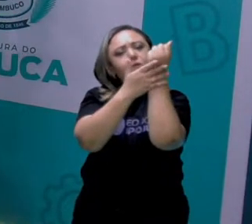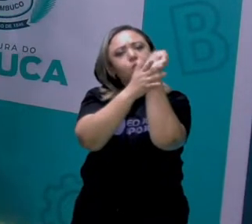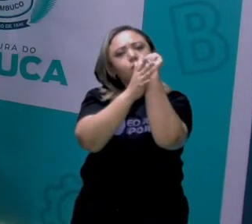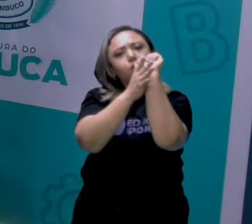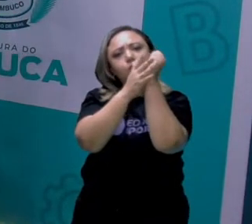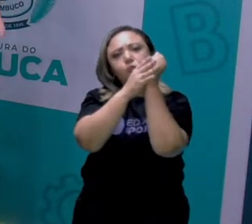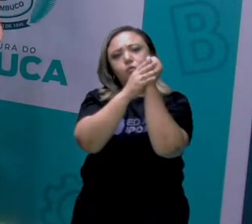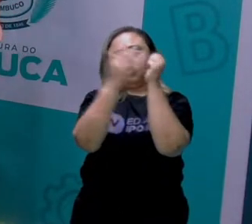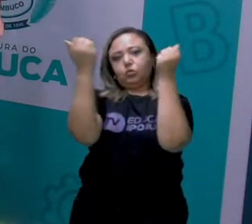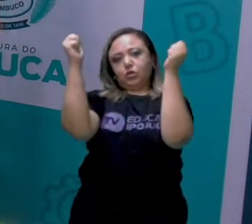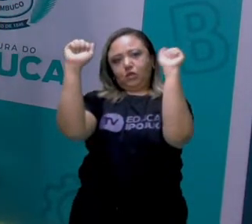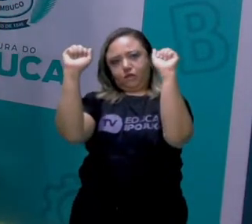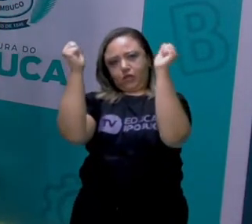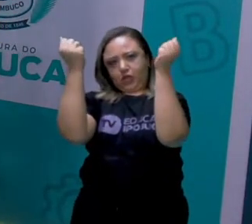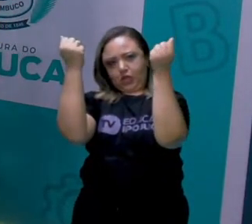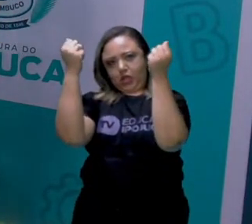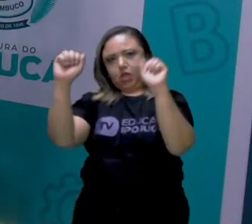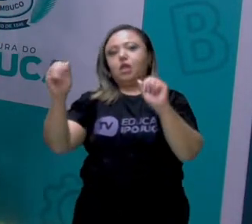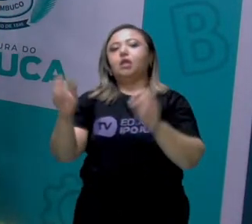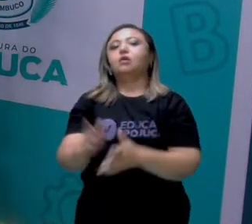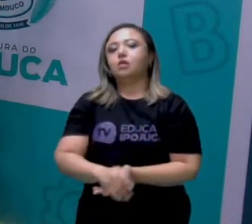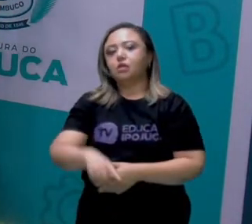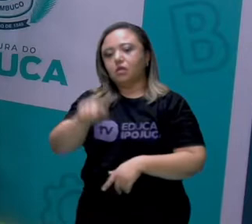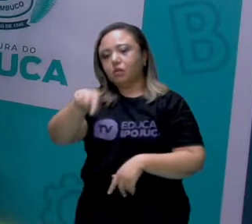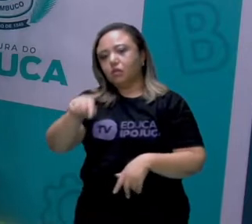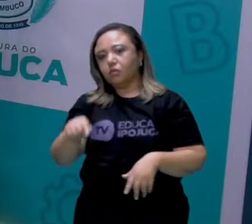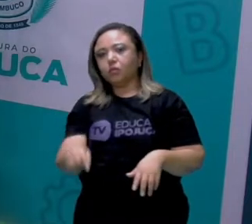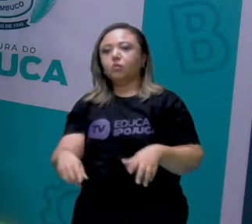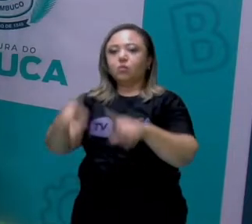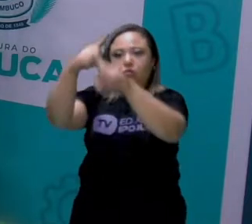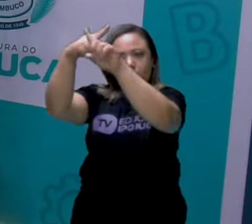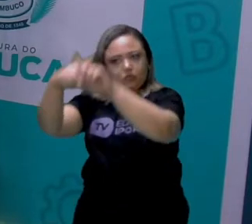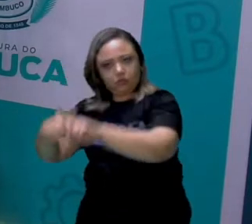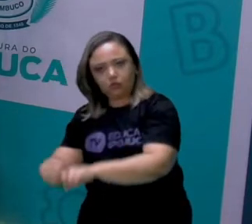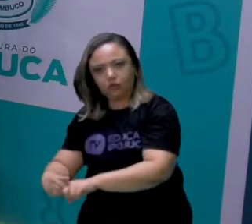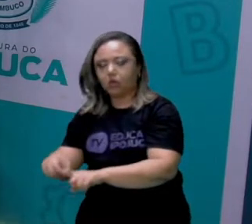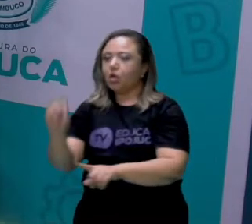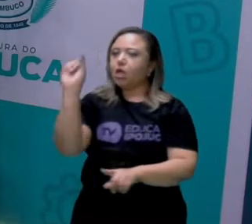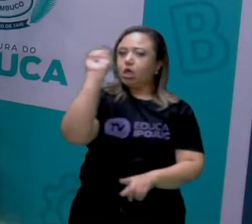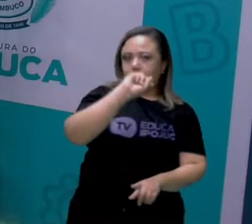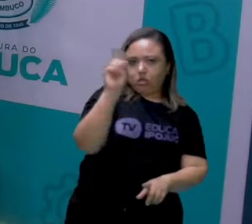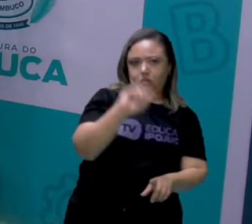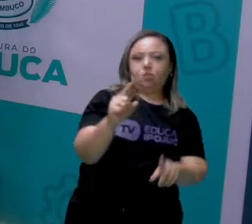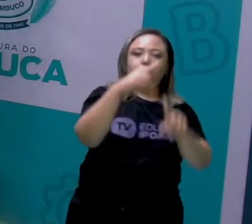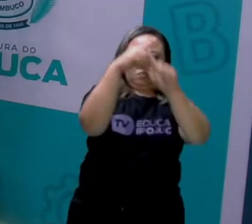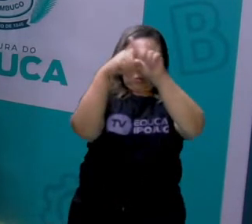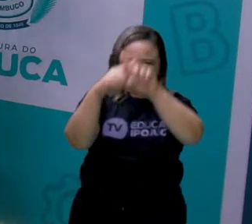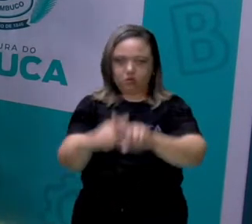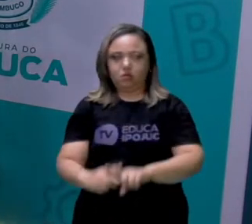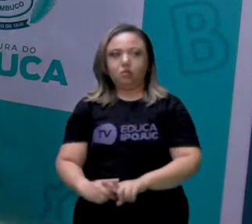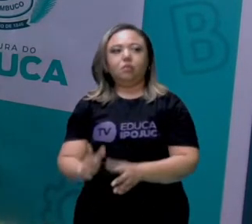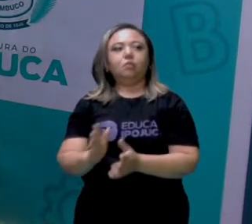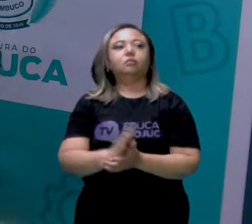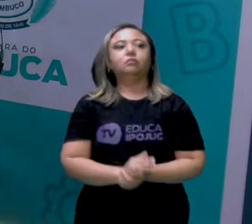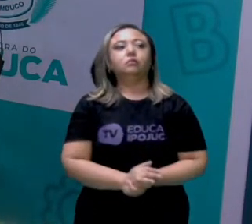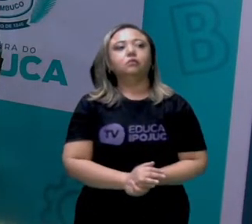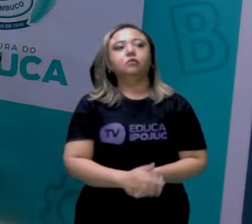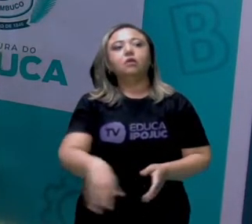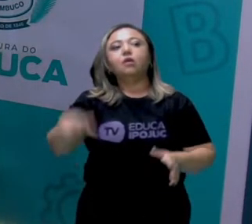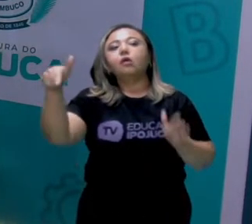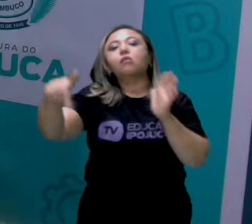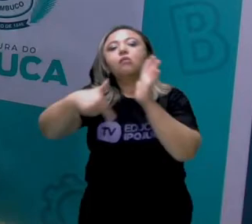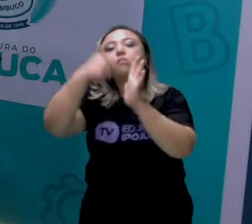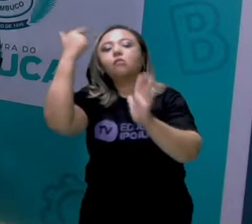as práticas competitivas como as práticas não competitivas da ginástica. Na nossa segunda